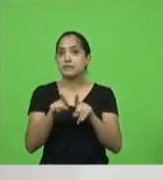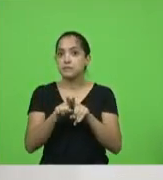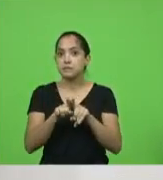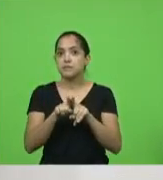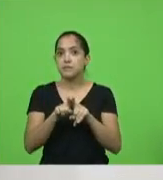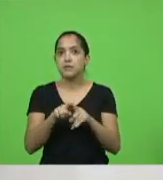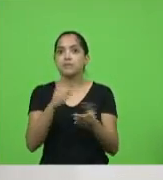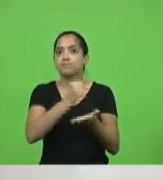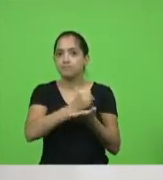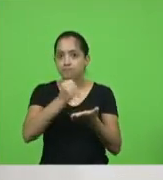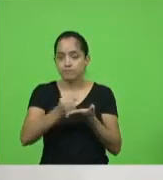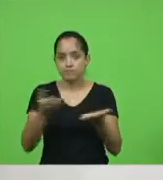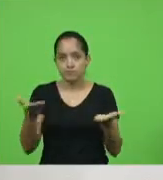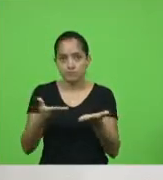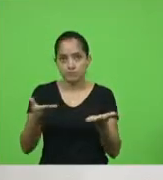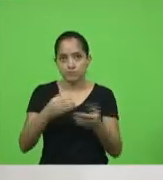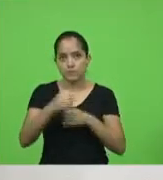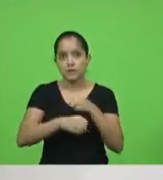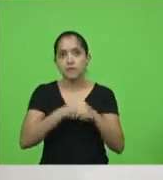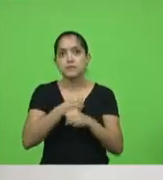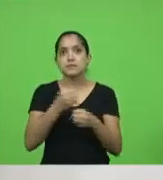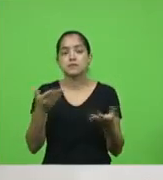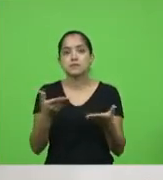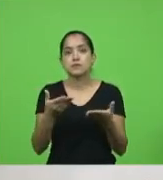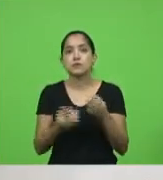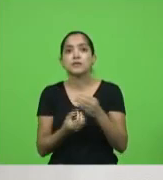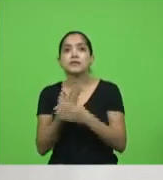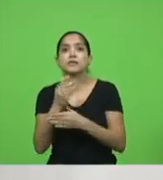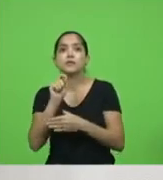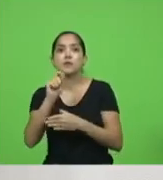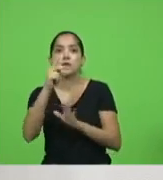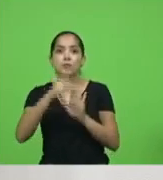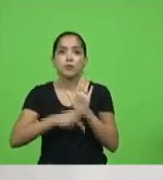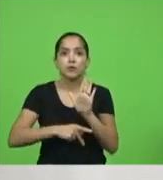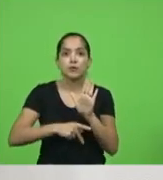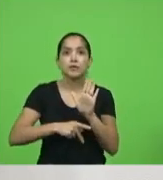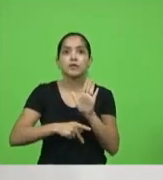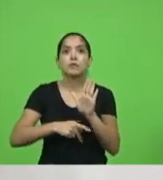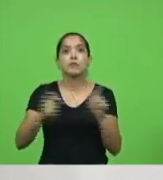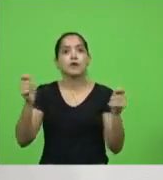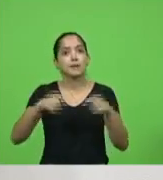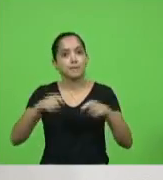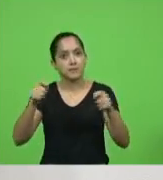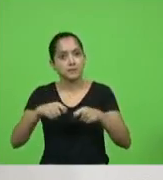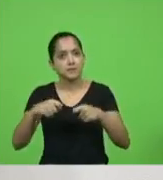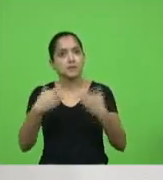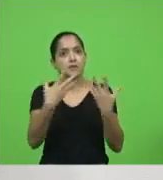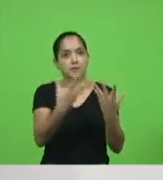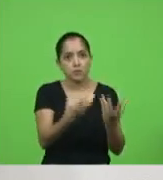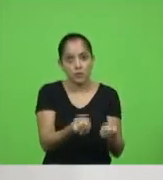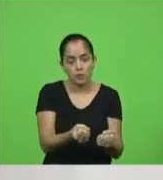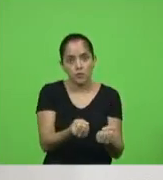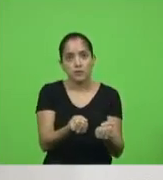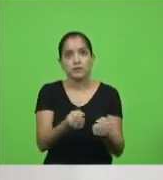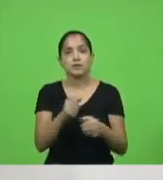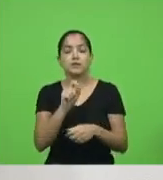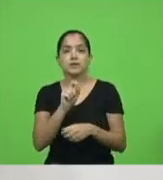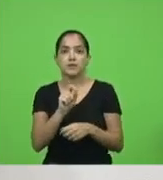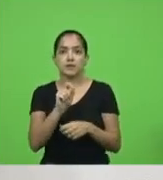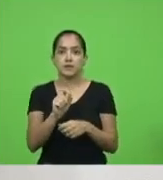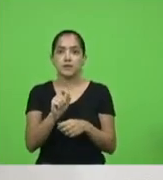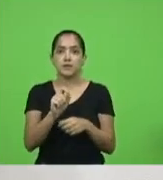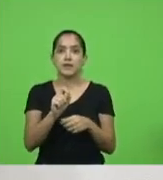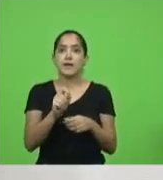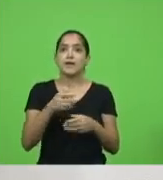protocolizou esse ano, que cria o programa capacitando quem acolhe, cujo objeto é